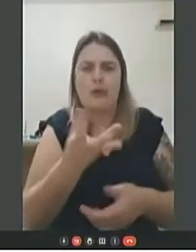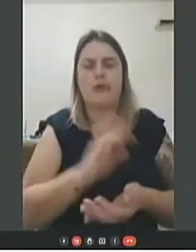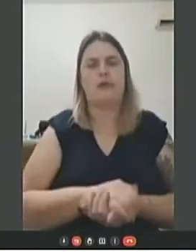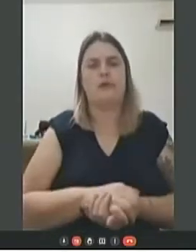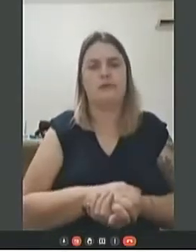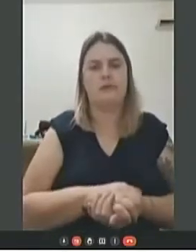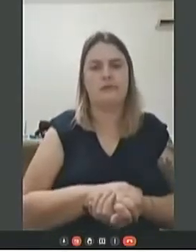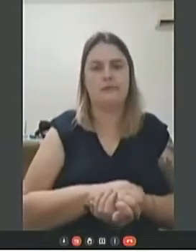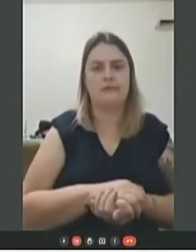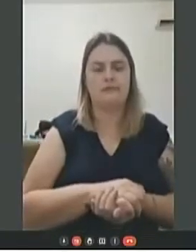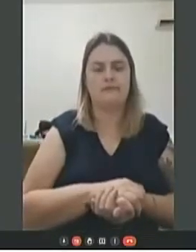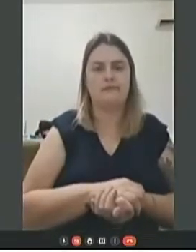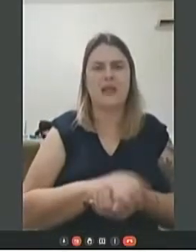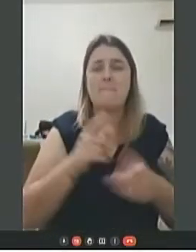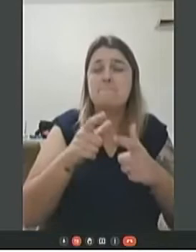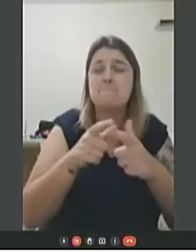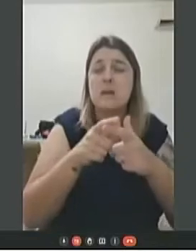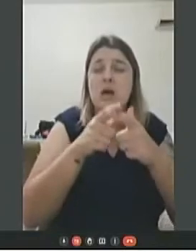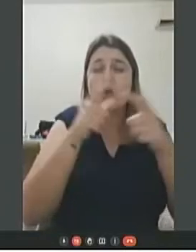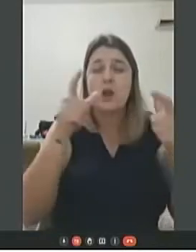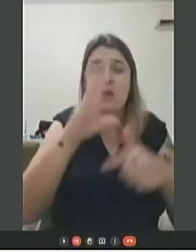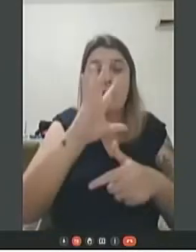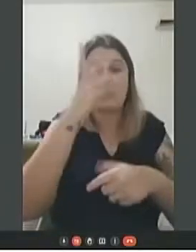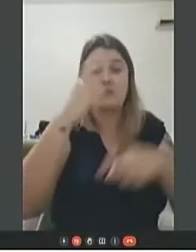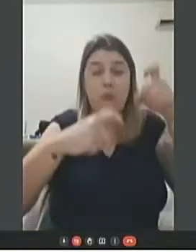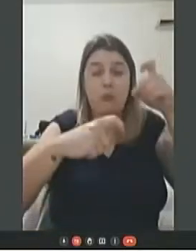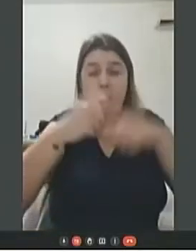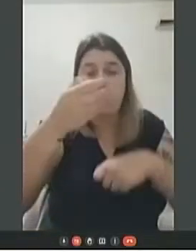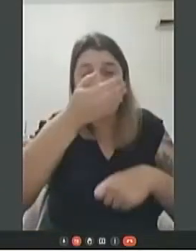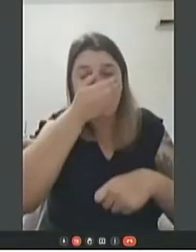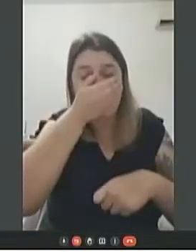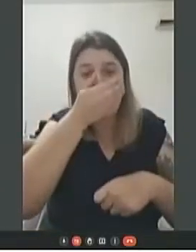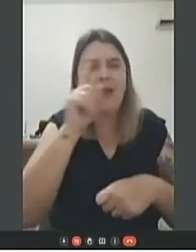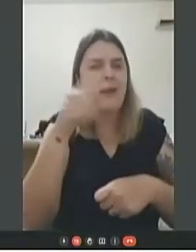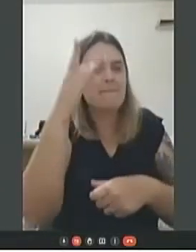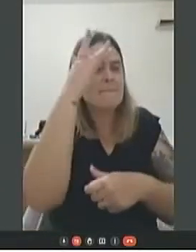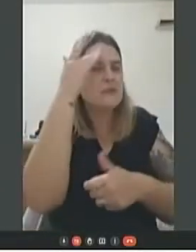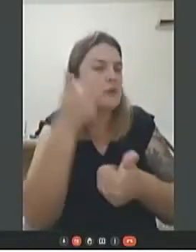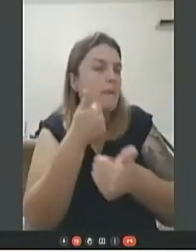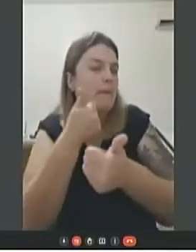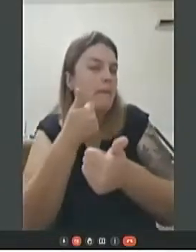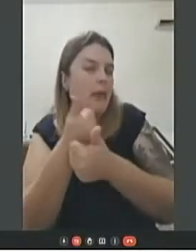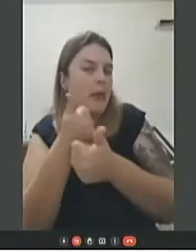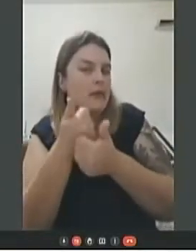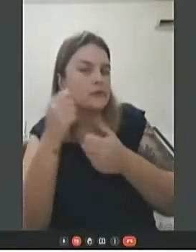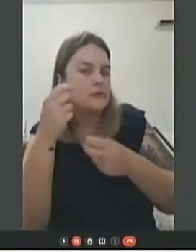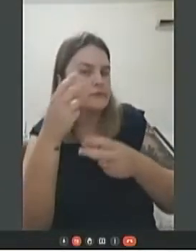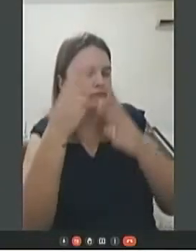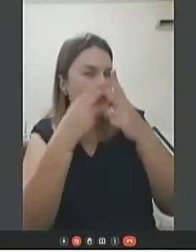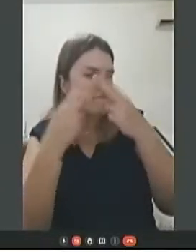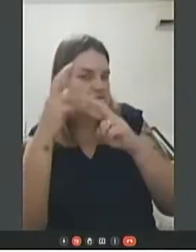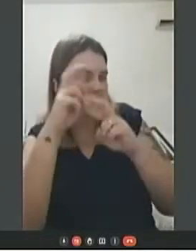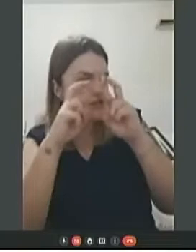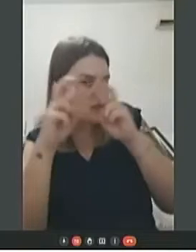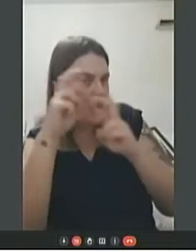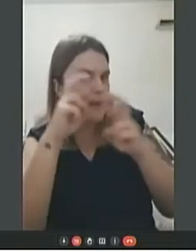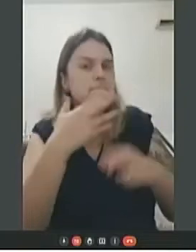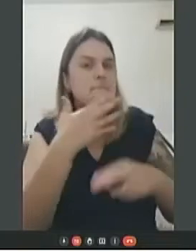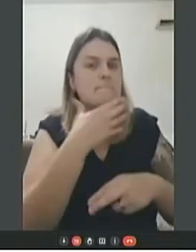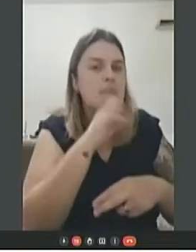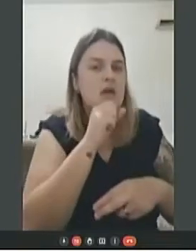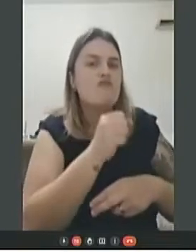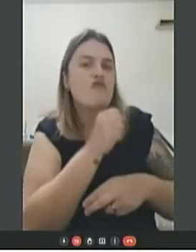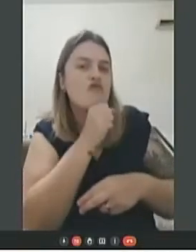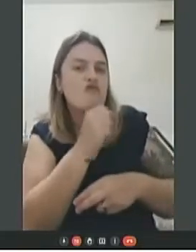A maioria dos estupros acontecem por pessoas próximas às vítimas. Pai, avô,